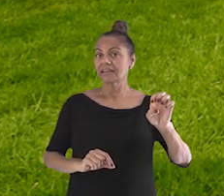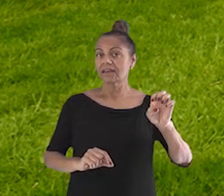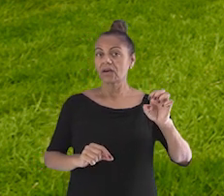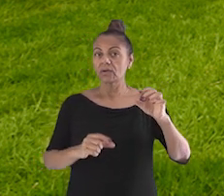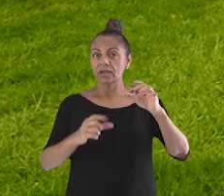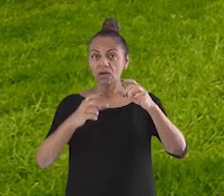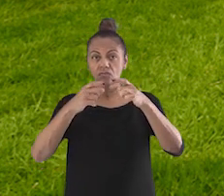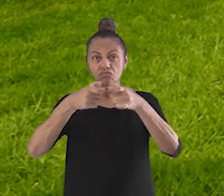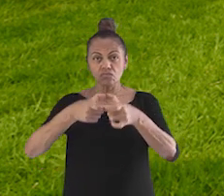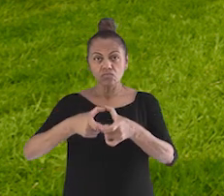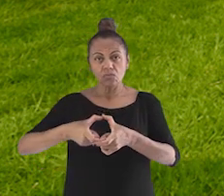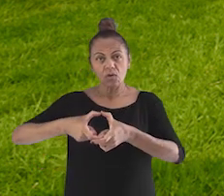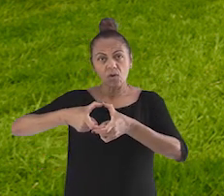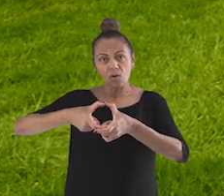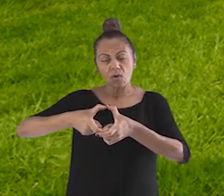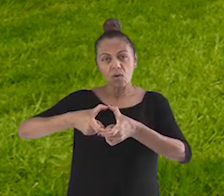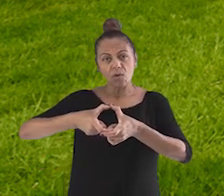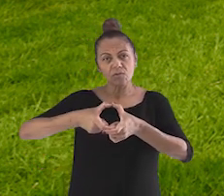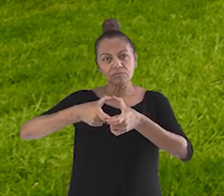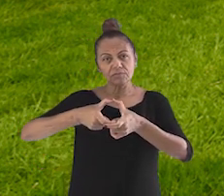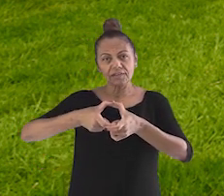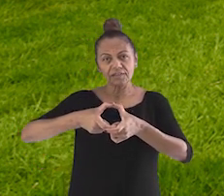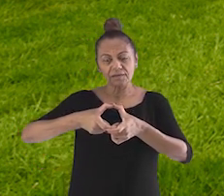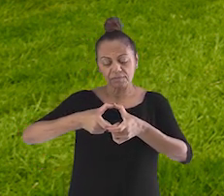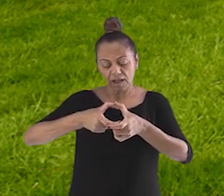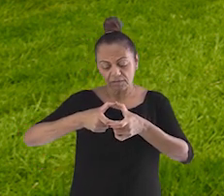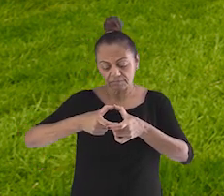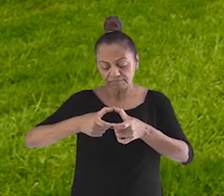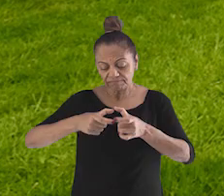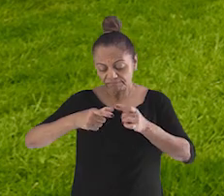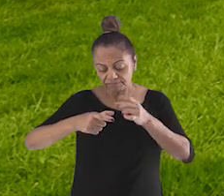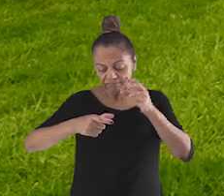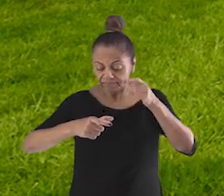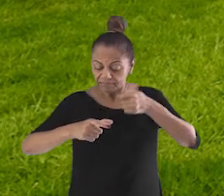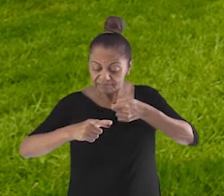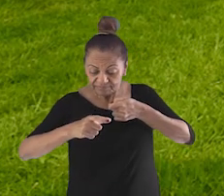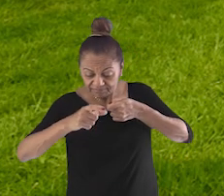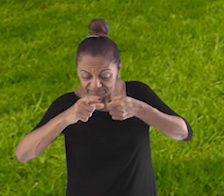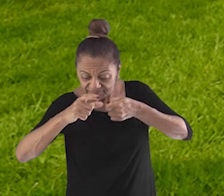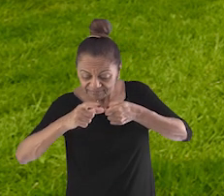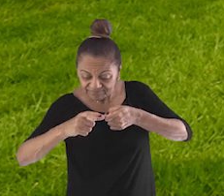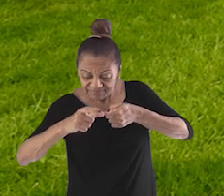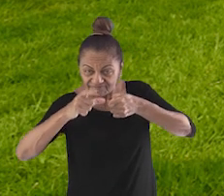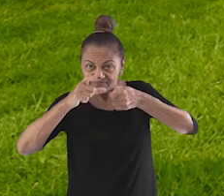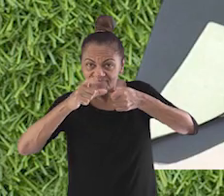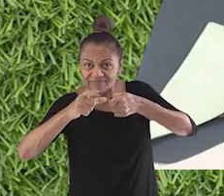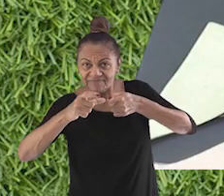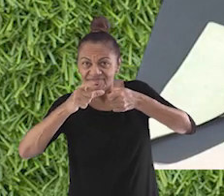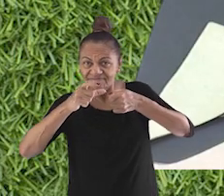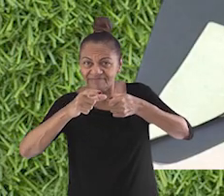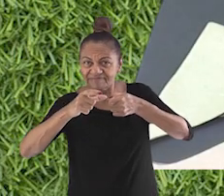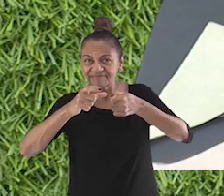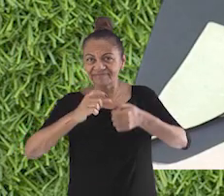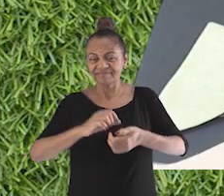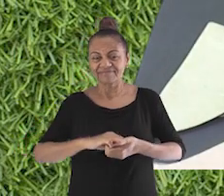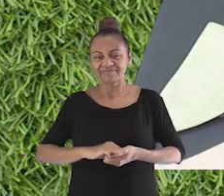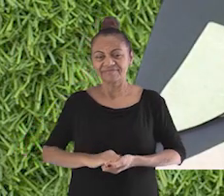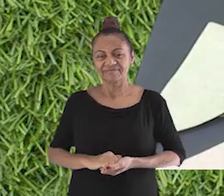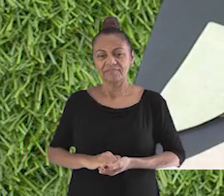iremos fazer com papel celofane. Você pode usar a mesma medida do círculo menor que você fez.